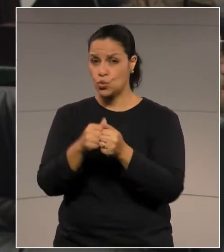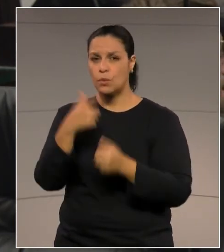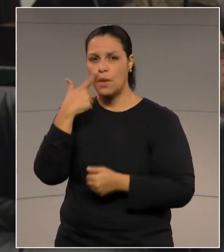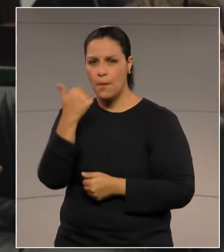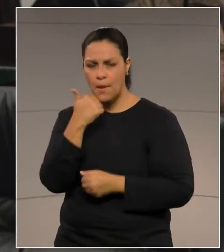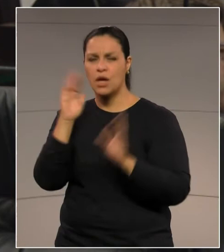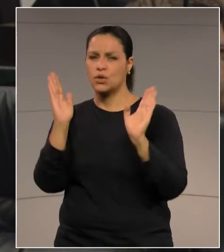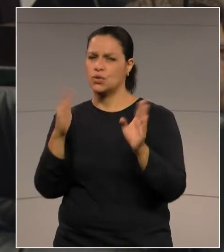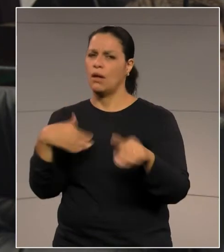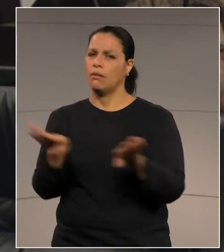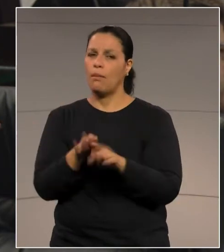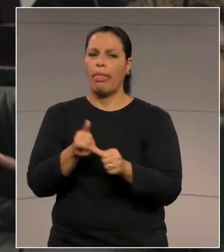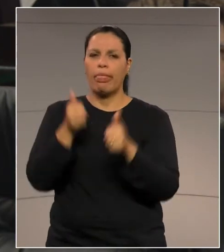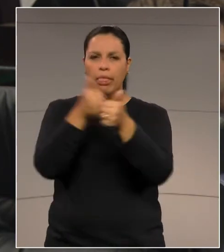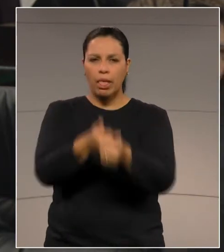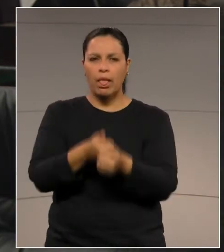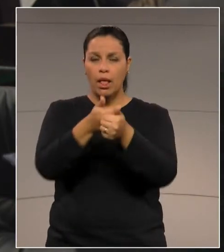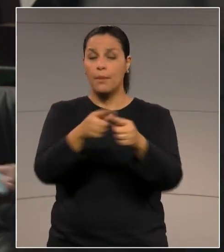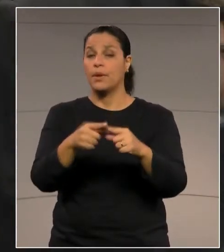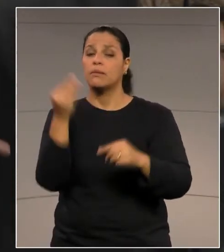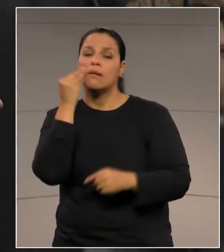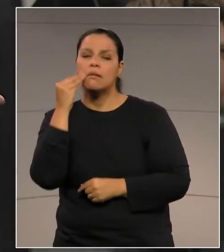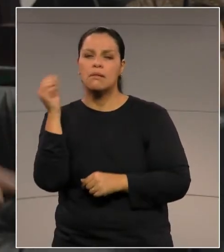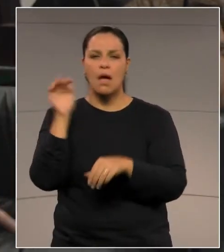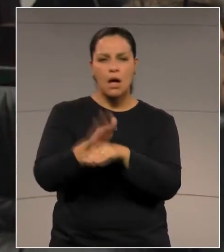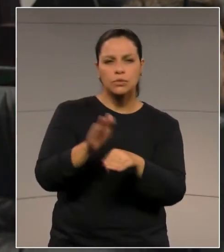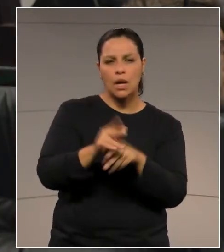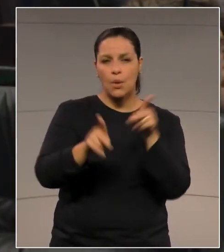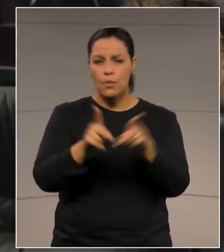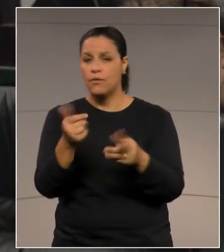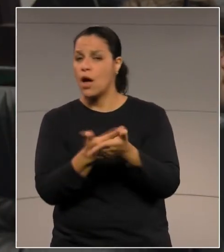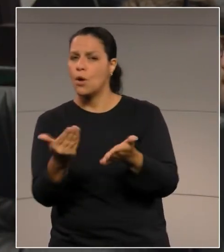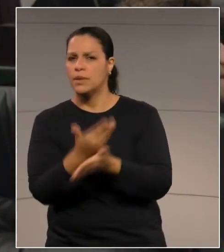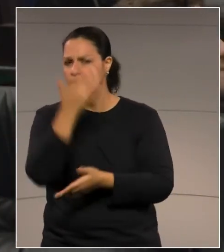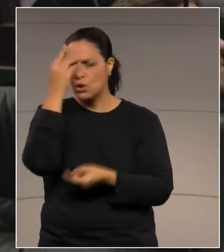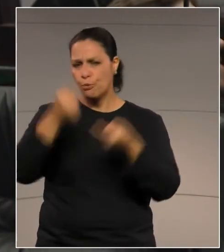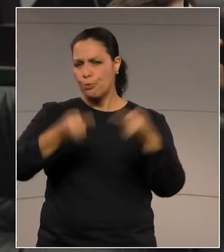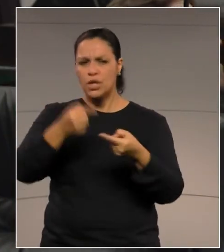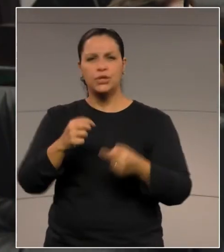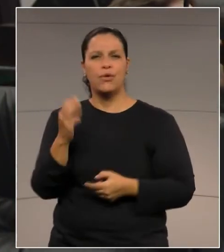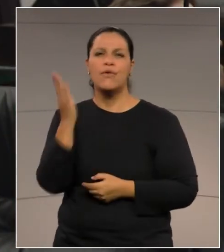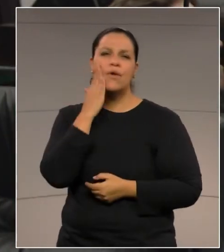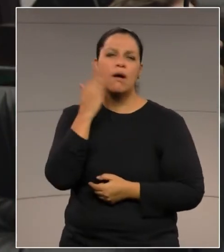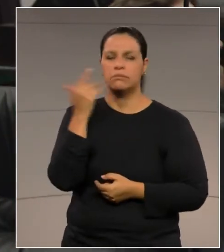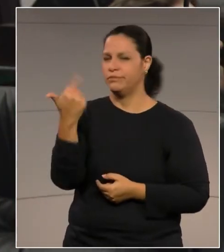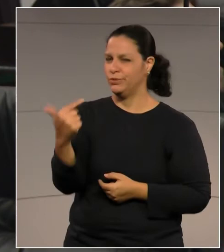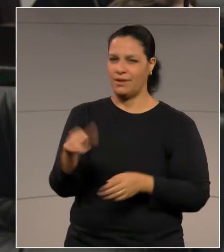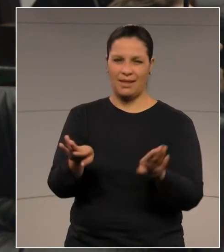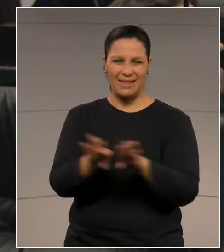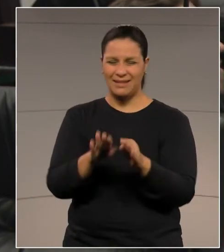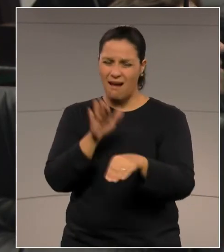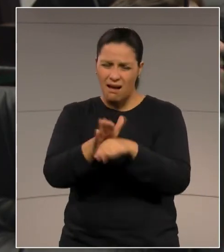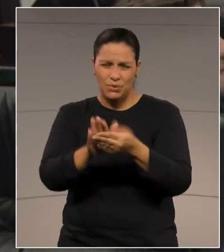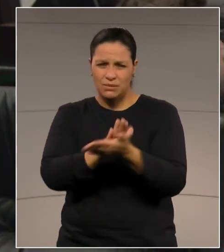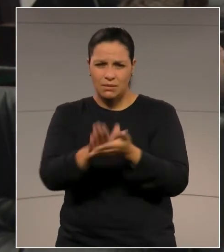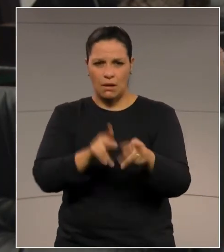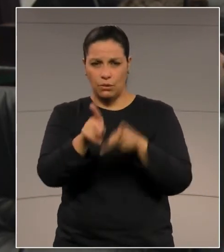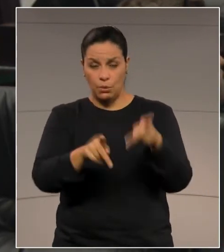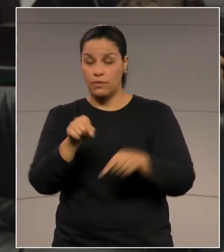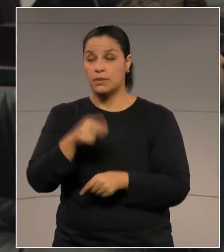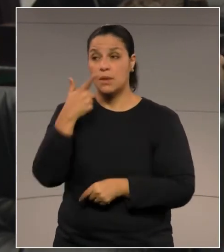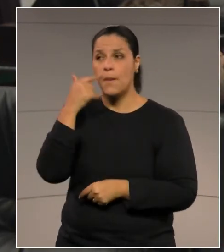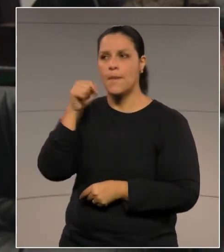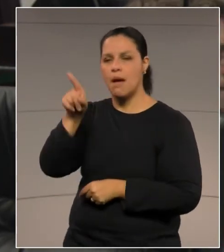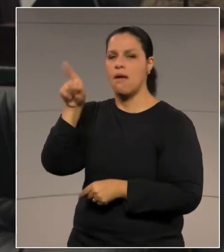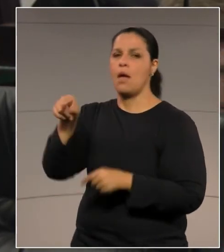muito perseguidos por fazer pelo povo, que muitos políticos não têm coragem, não têm vergonha na cara de fazer para ajudar o povo, e seu pai é um